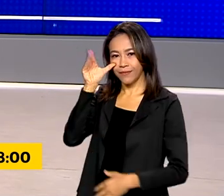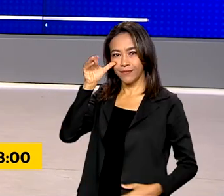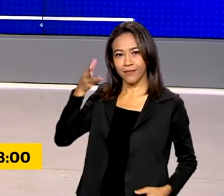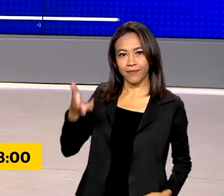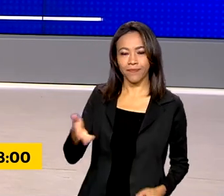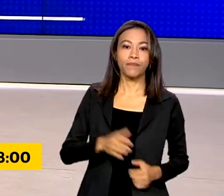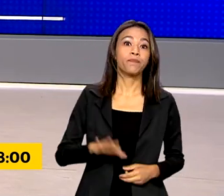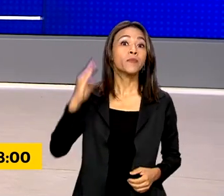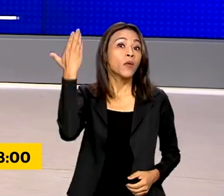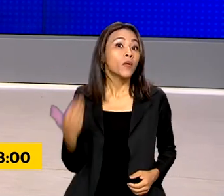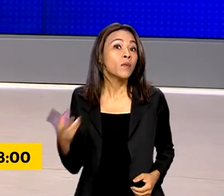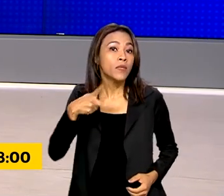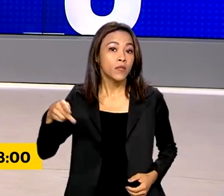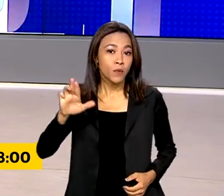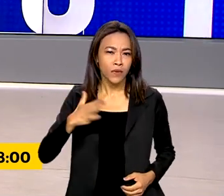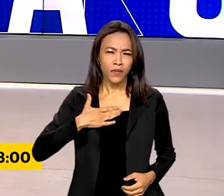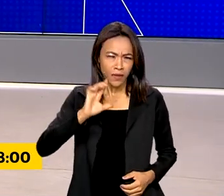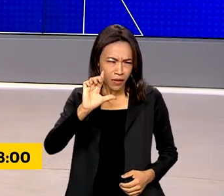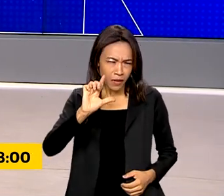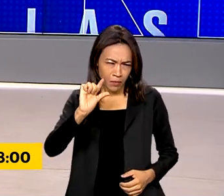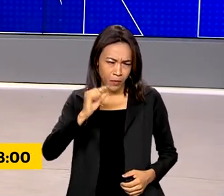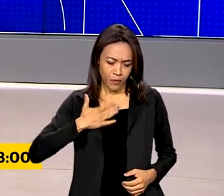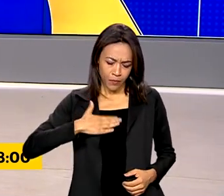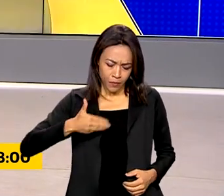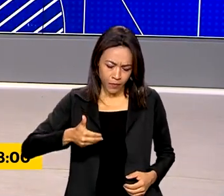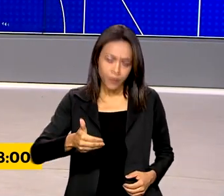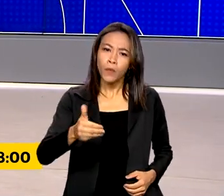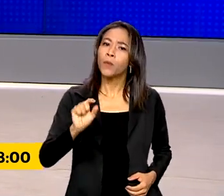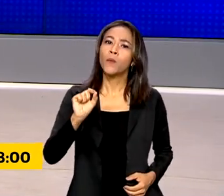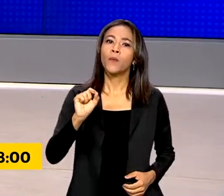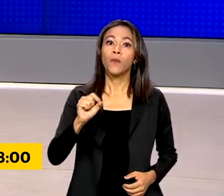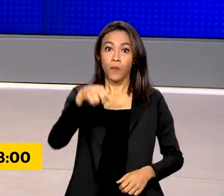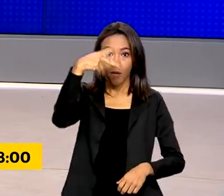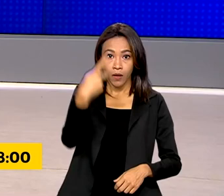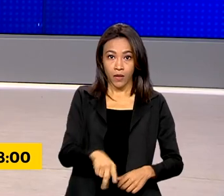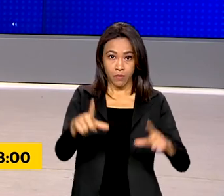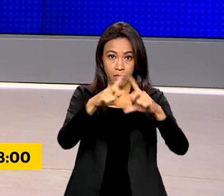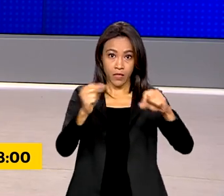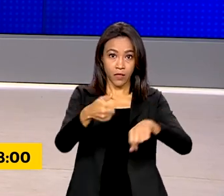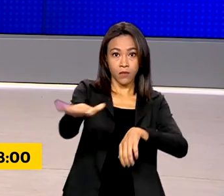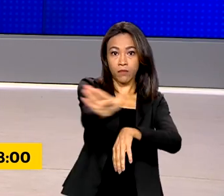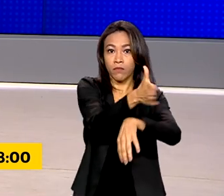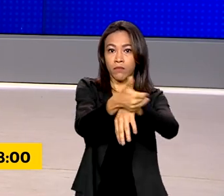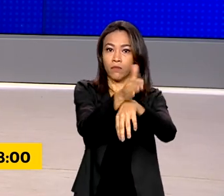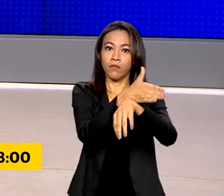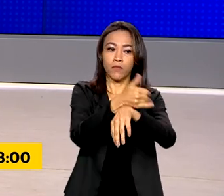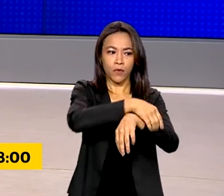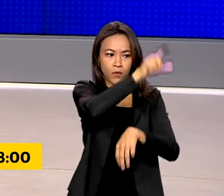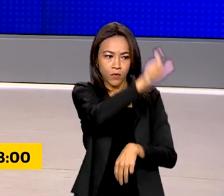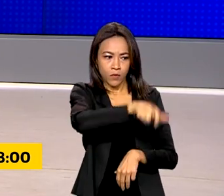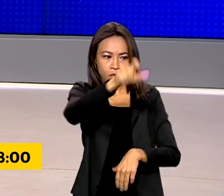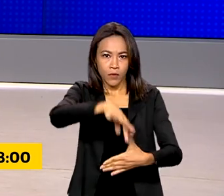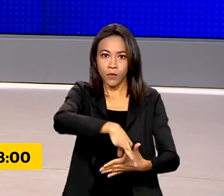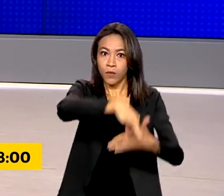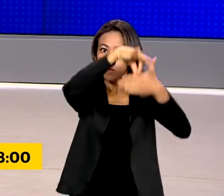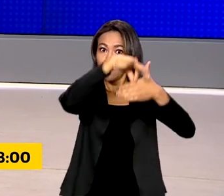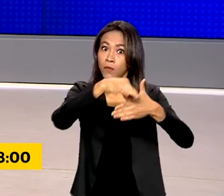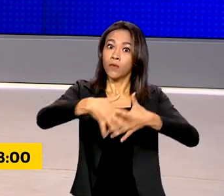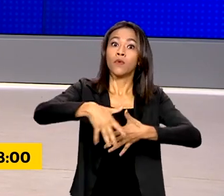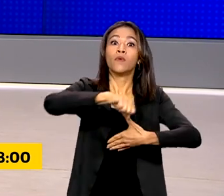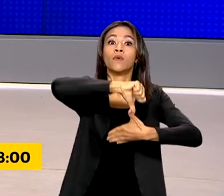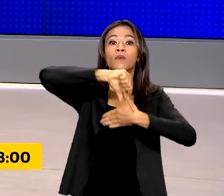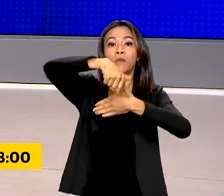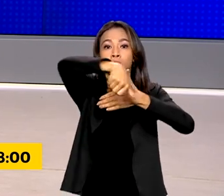O presidente Lula recebe daqui a pouco no Palácio do Itamaraty, em Brasília, líderes dos países da América do Sul para firmar